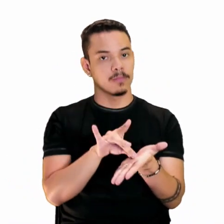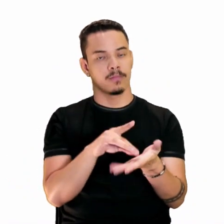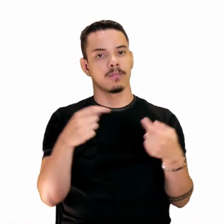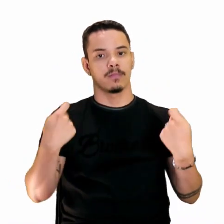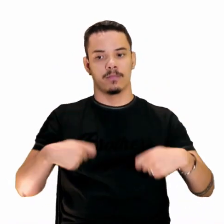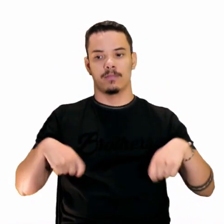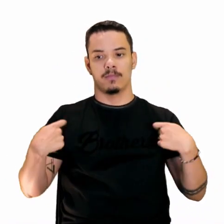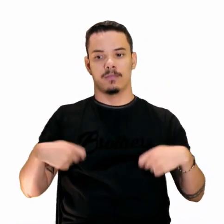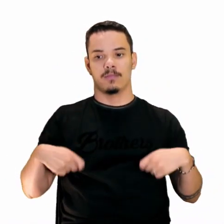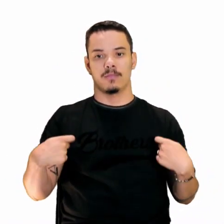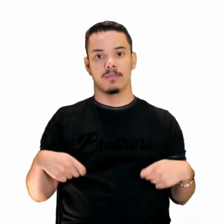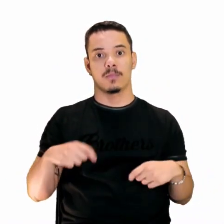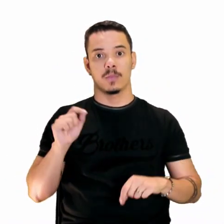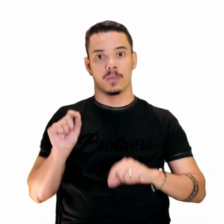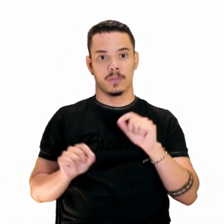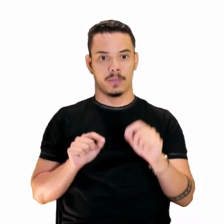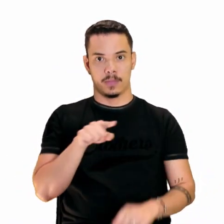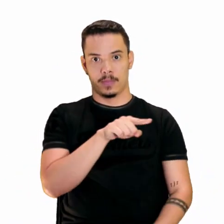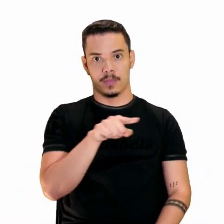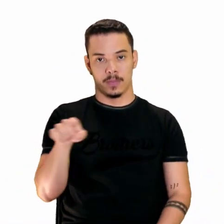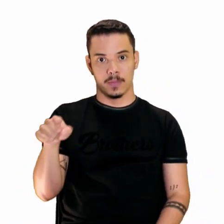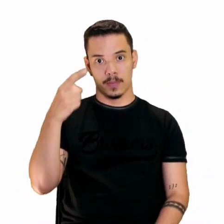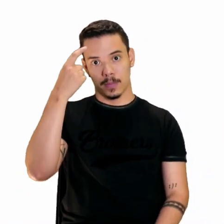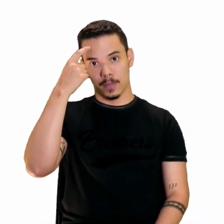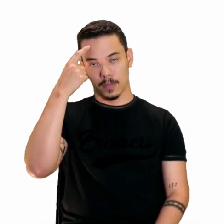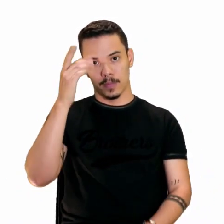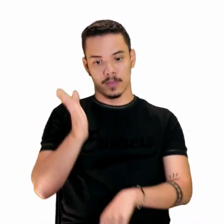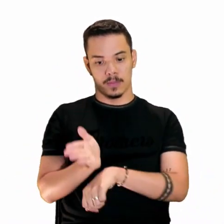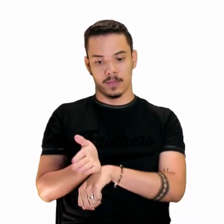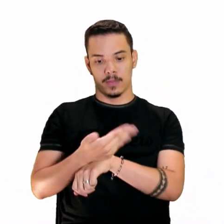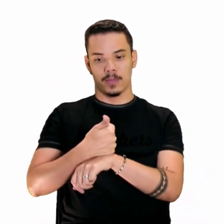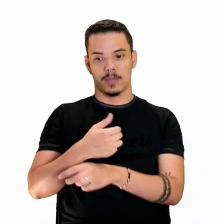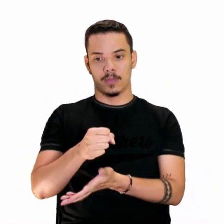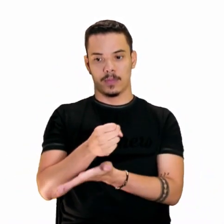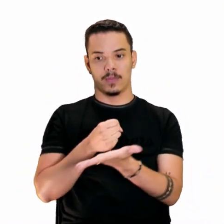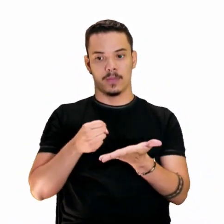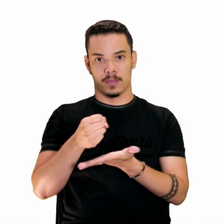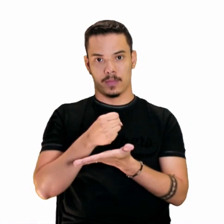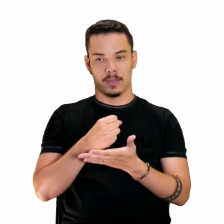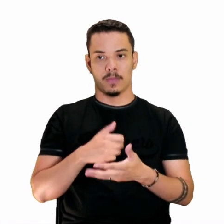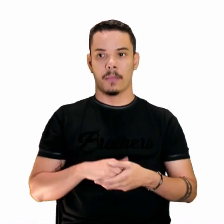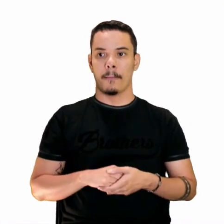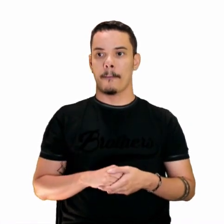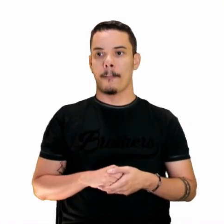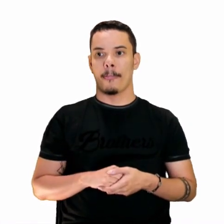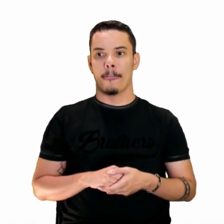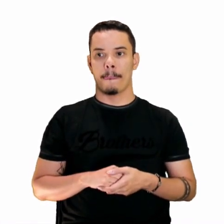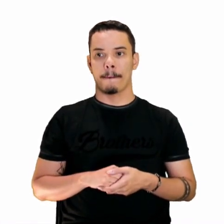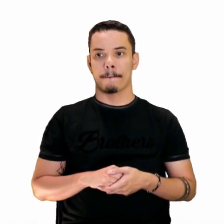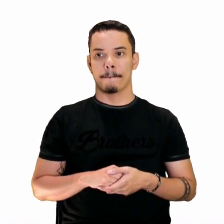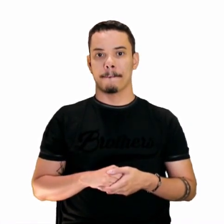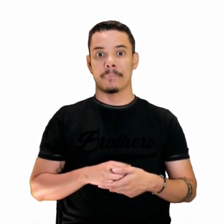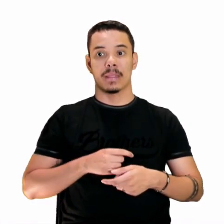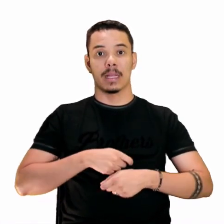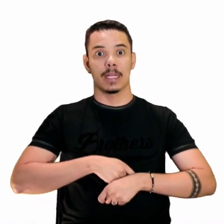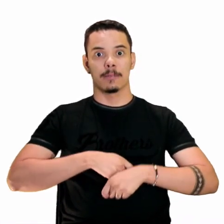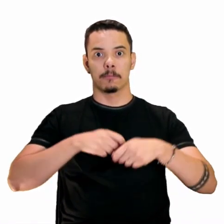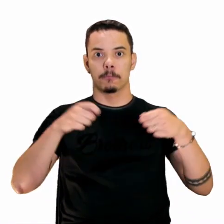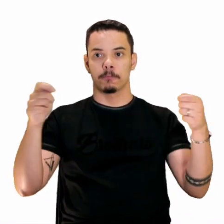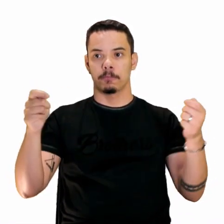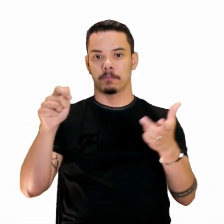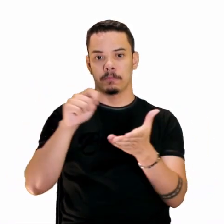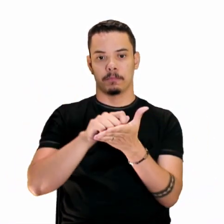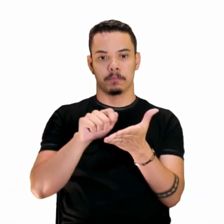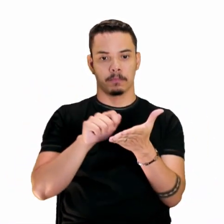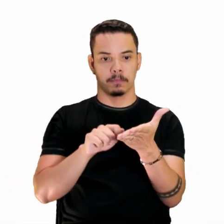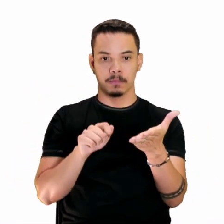necessário que você tenha aí essa base, certo? Ou seja, ninguém escreve ou ninguém fala sobre aquilo